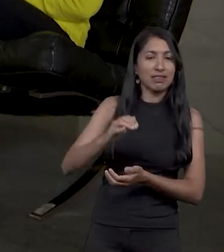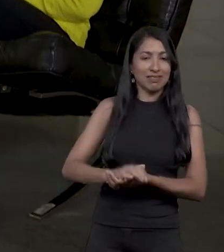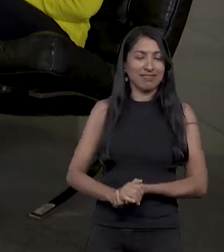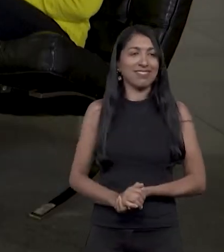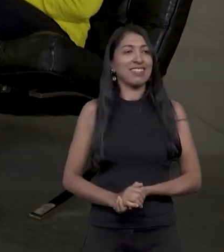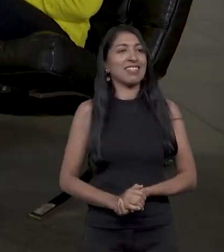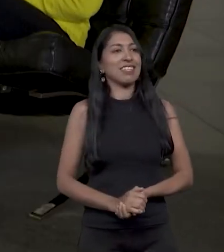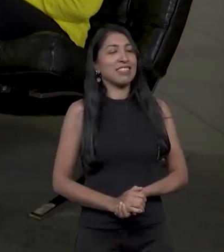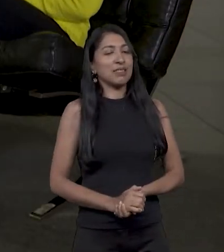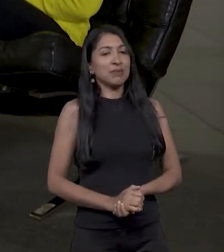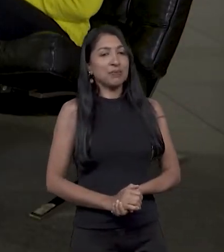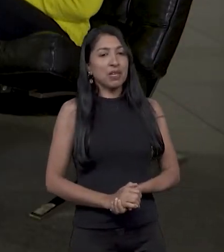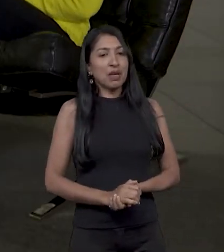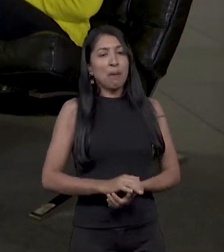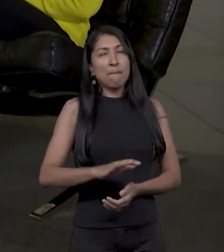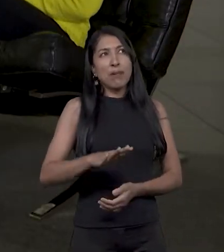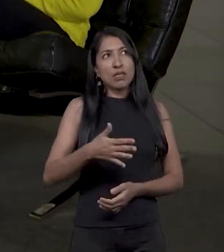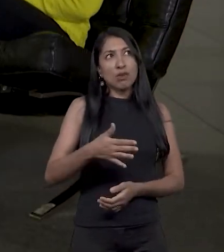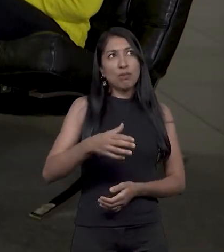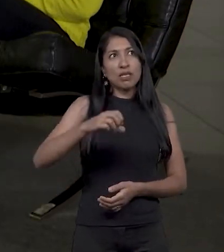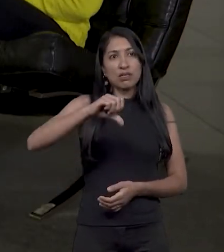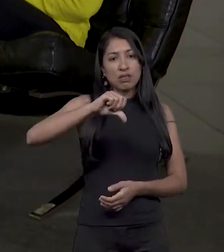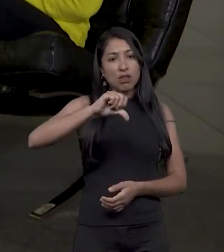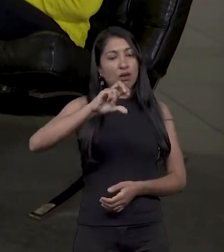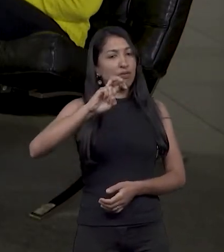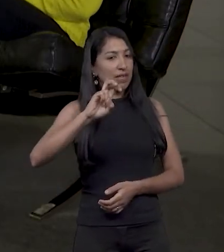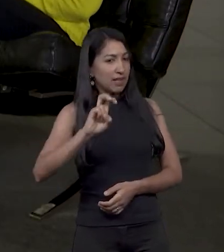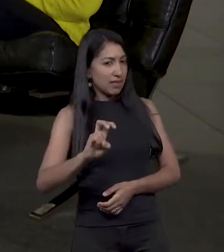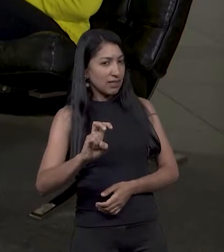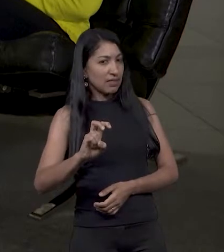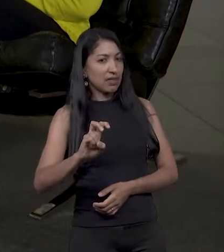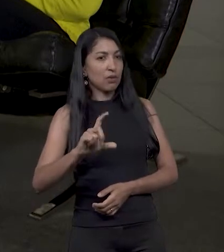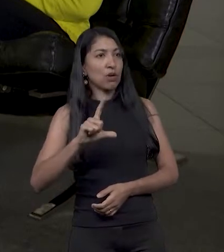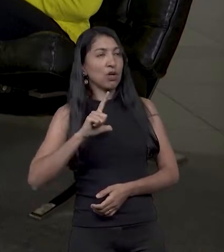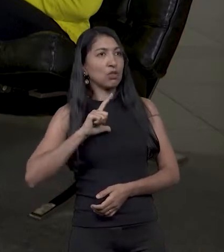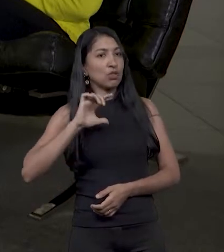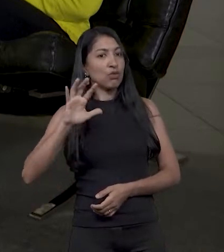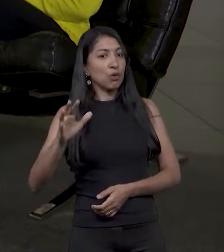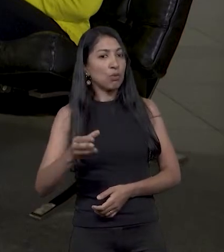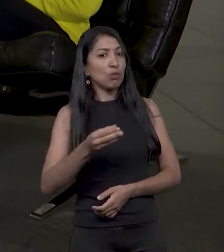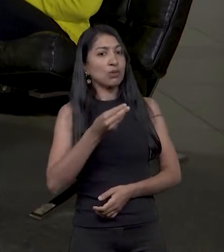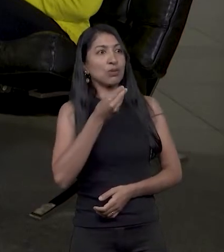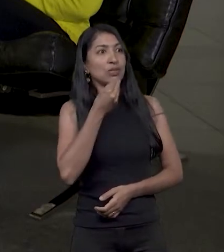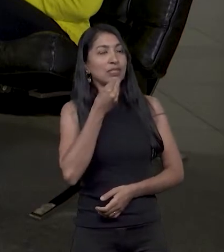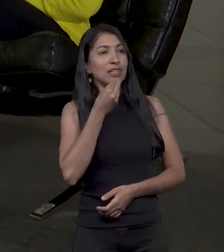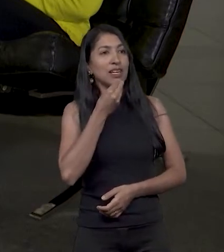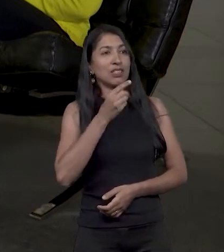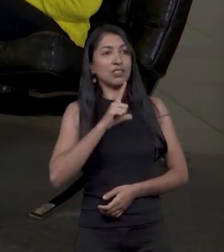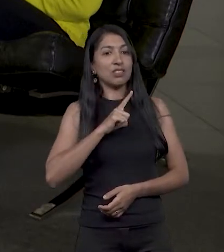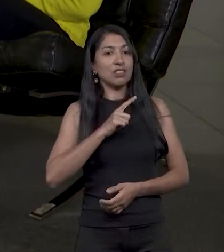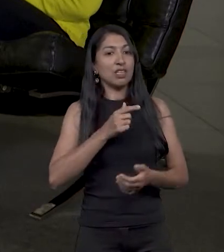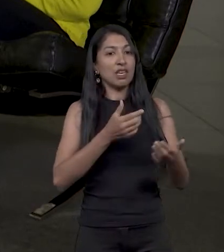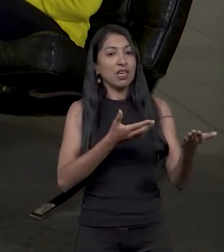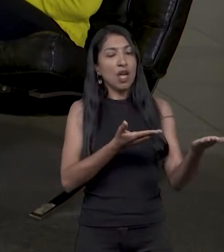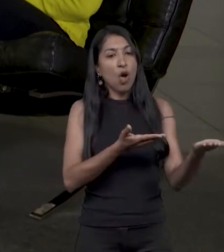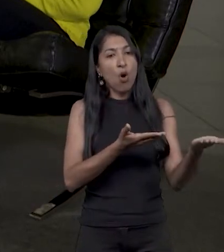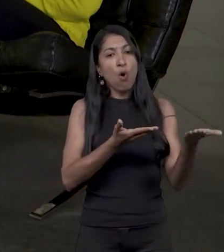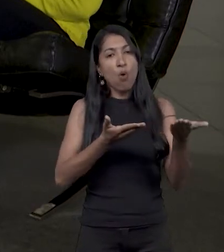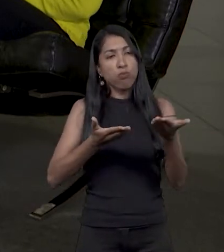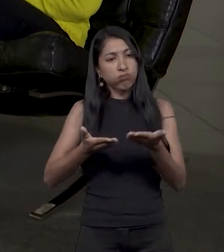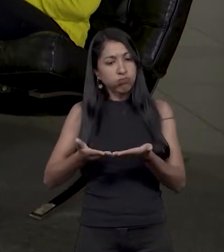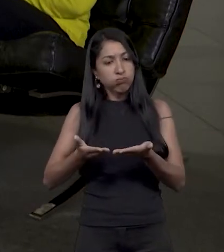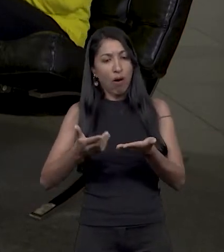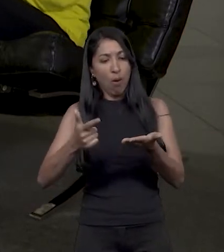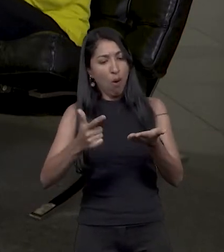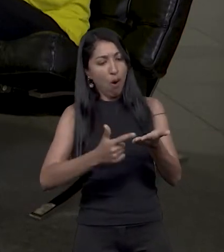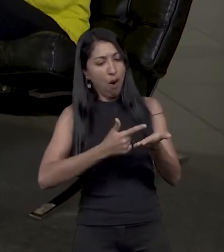Exatamente, em 1995, Elis, eu tive o privilégio de receber um acervo